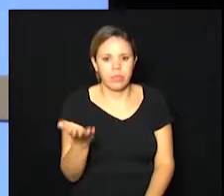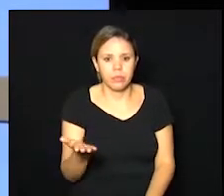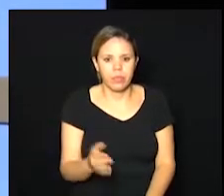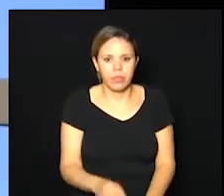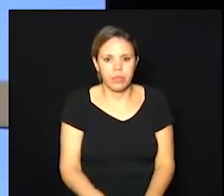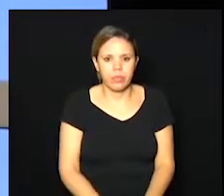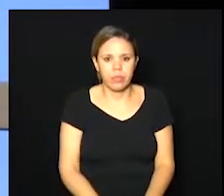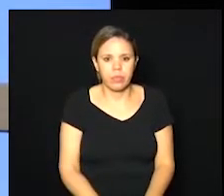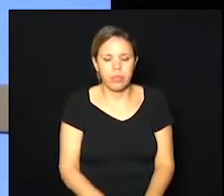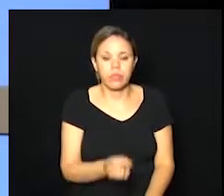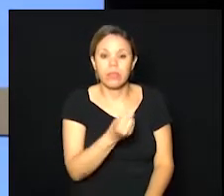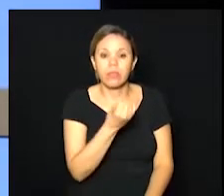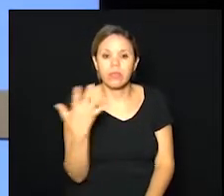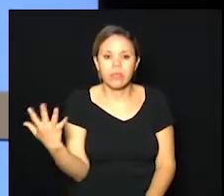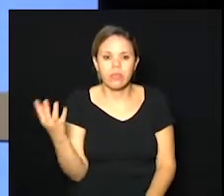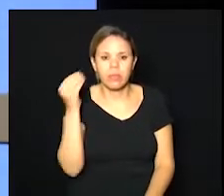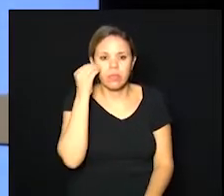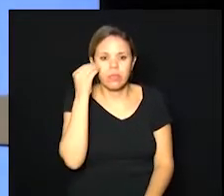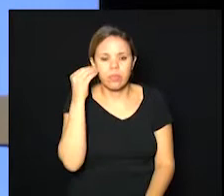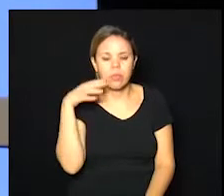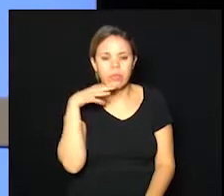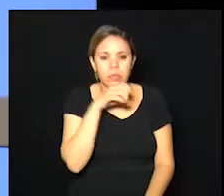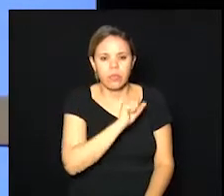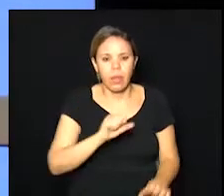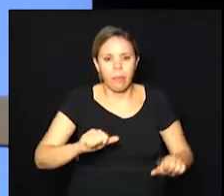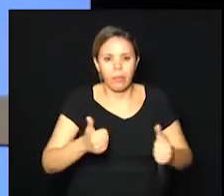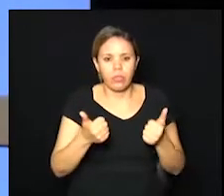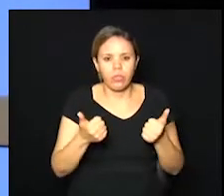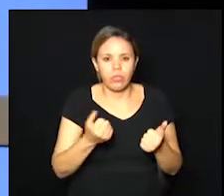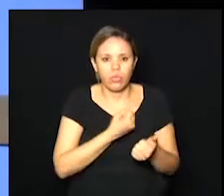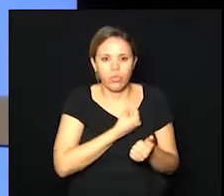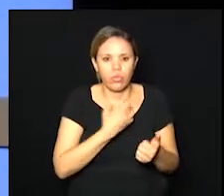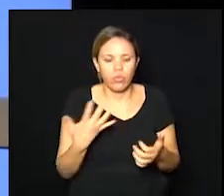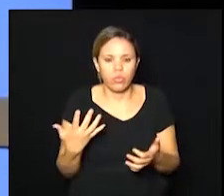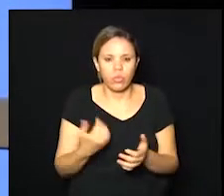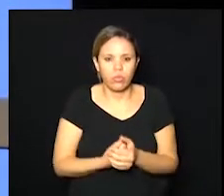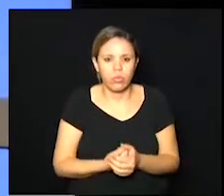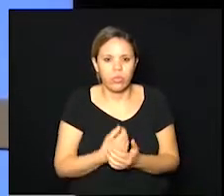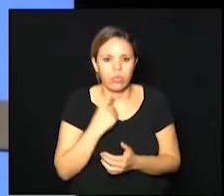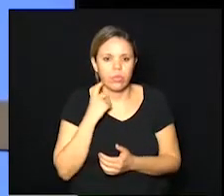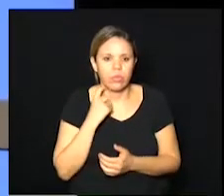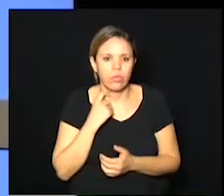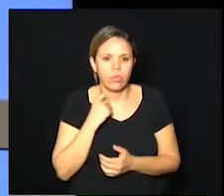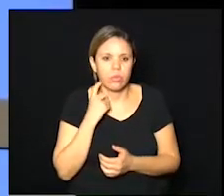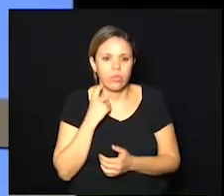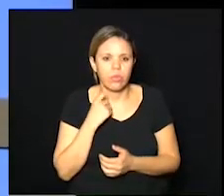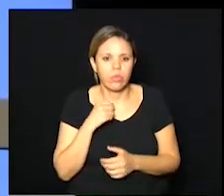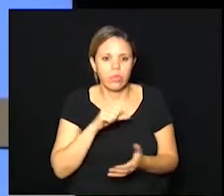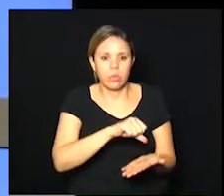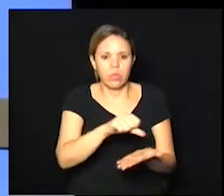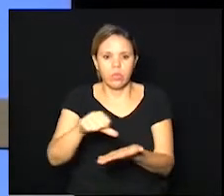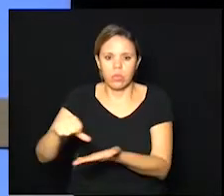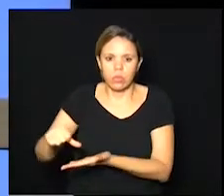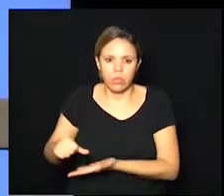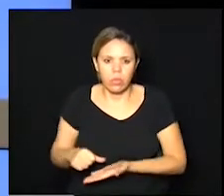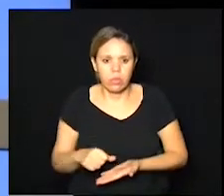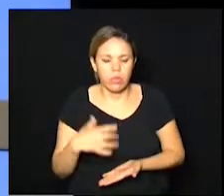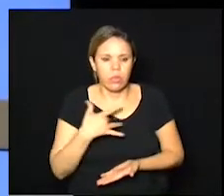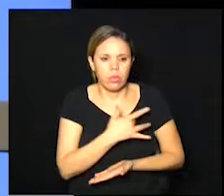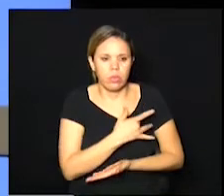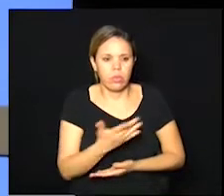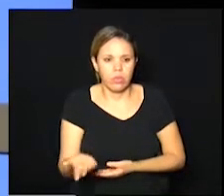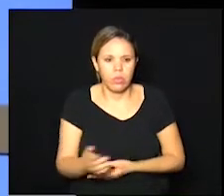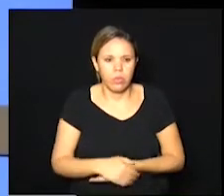A prevalência de testes rápidos positivos e o número estimado de casos por distrito de saúde. Então nós temos aqui